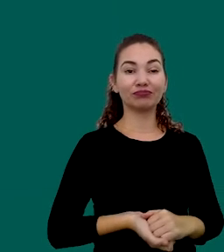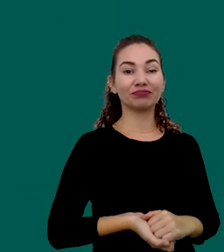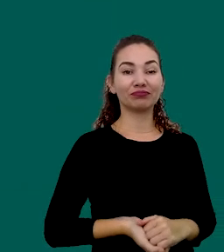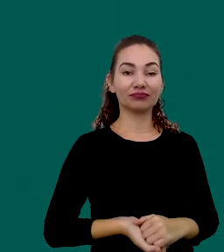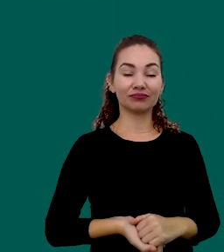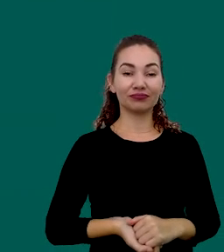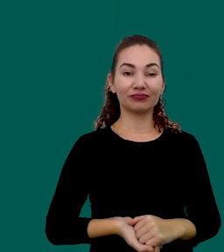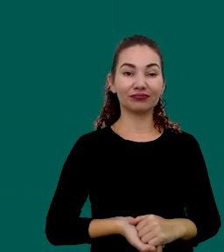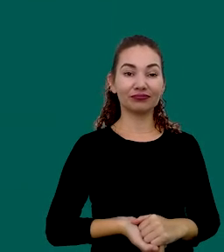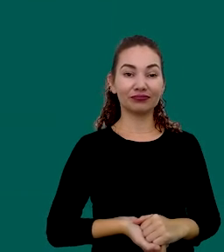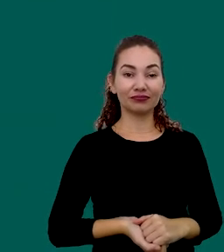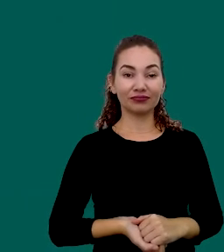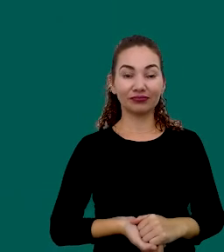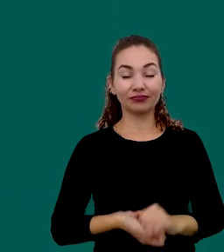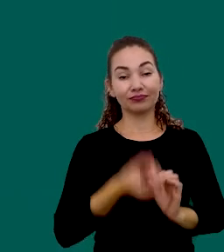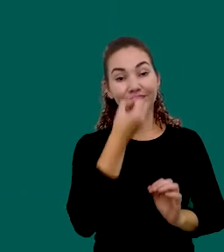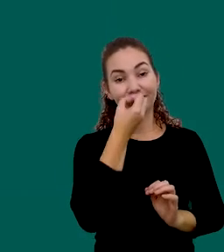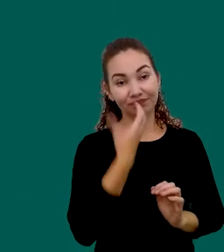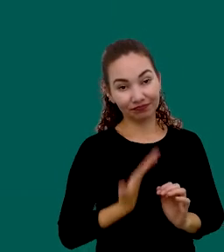Bom